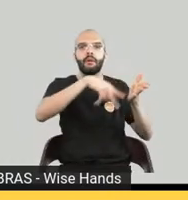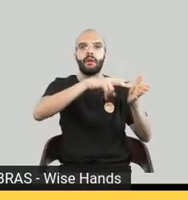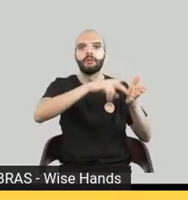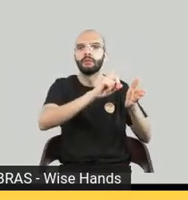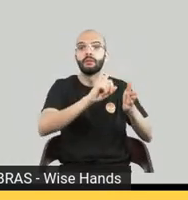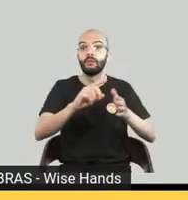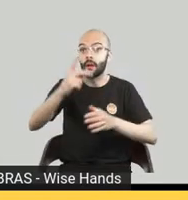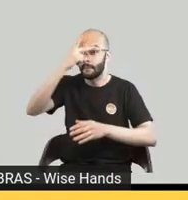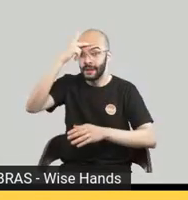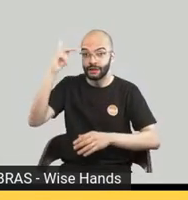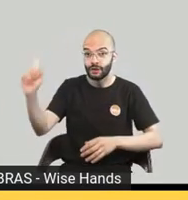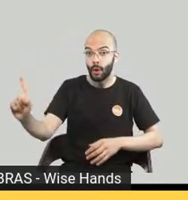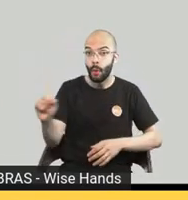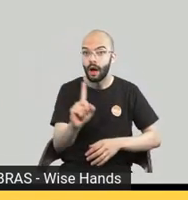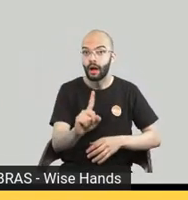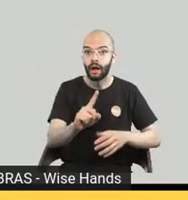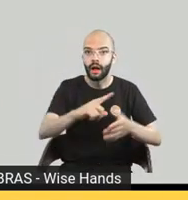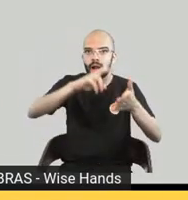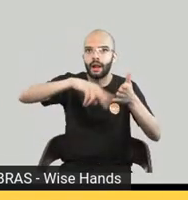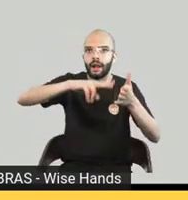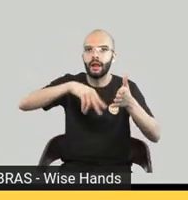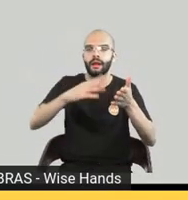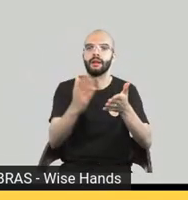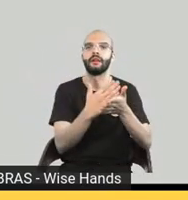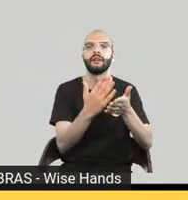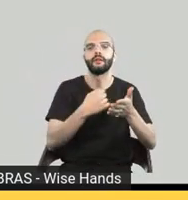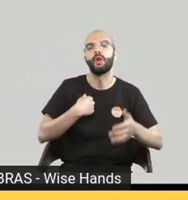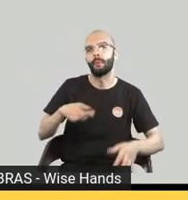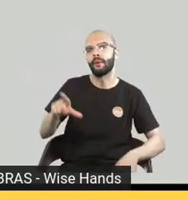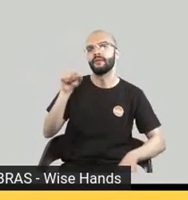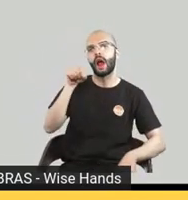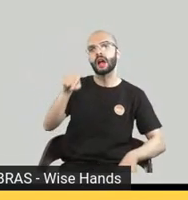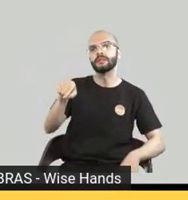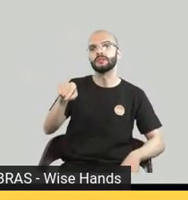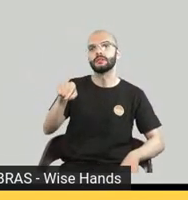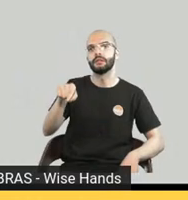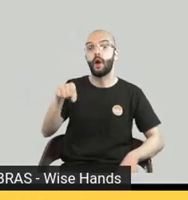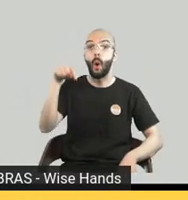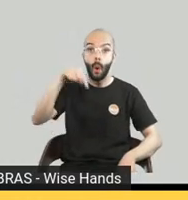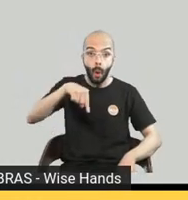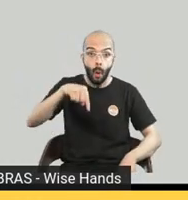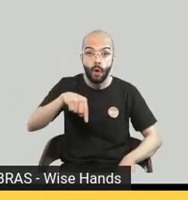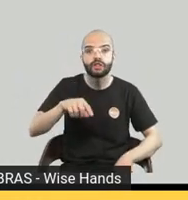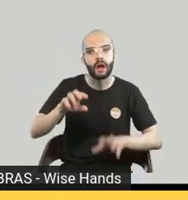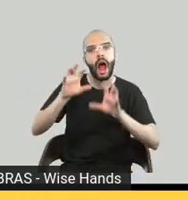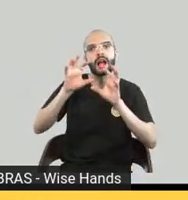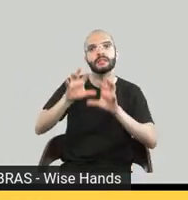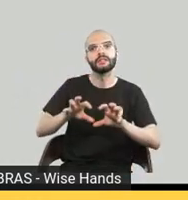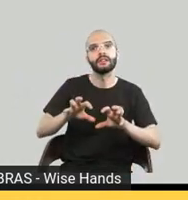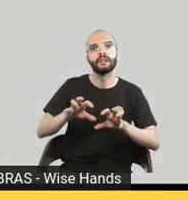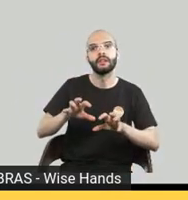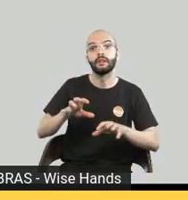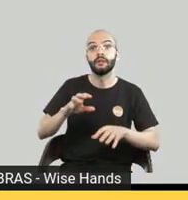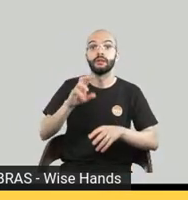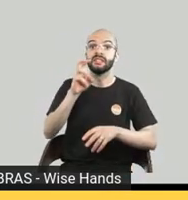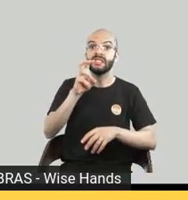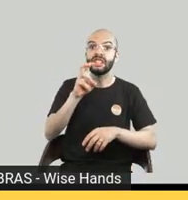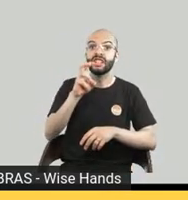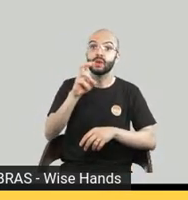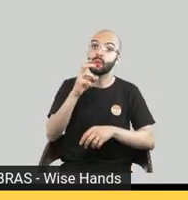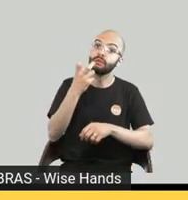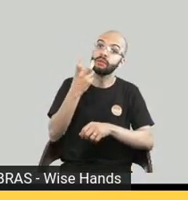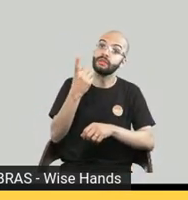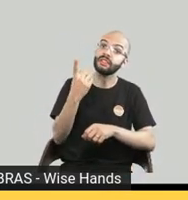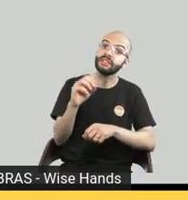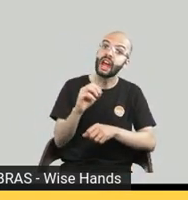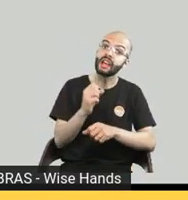mas isso é hoje a gente não sabe como vai ser essa tecnologia daqui a 5, 10 anos de repente tem uma coisa tão bem feita com uma